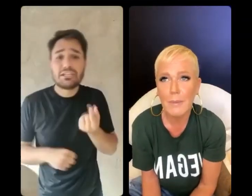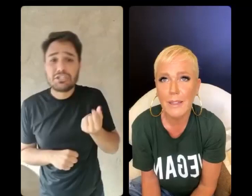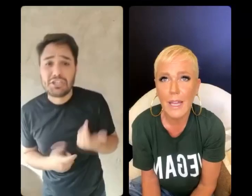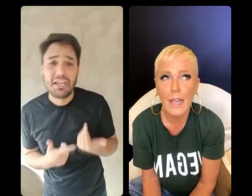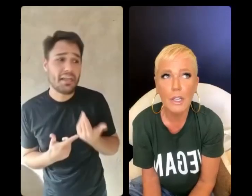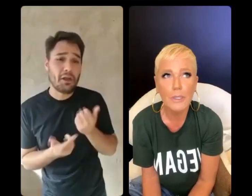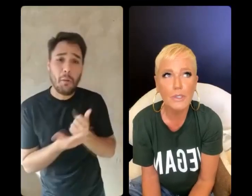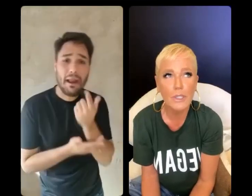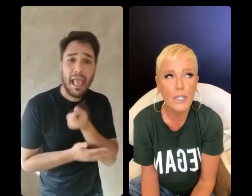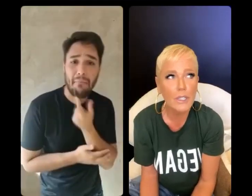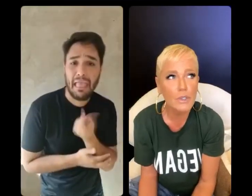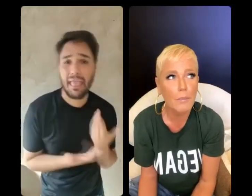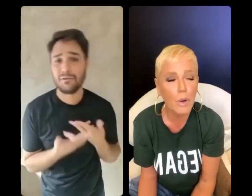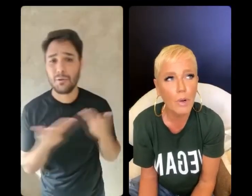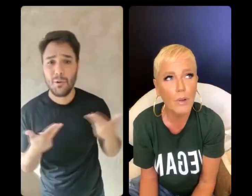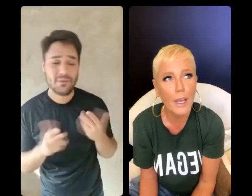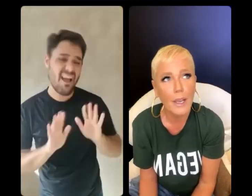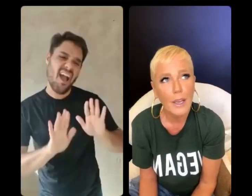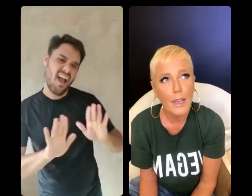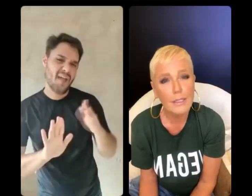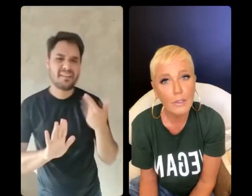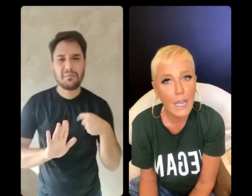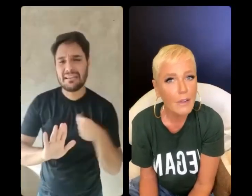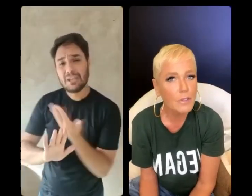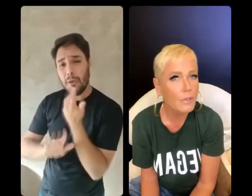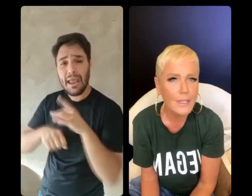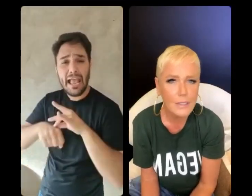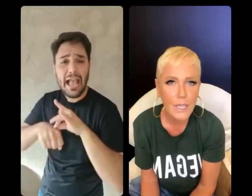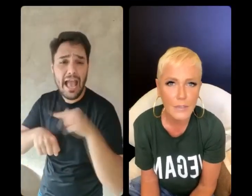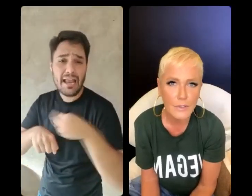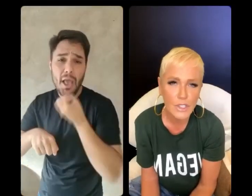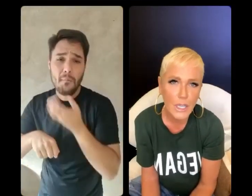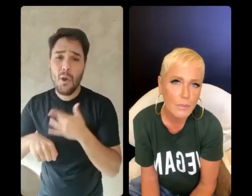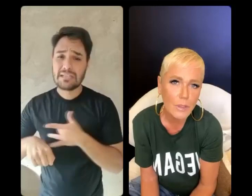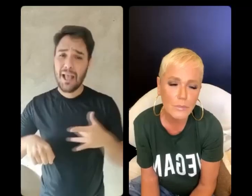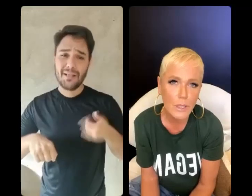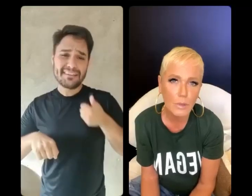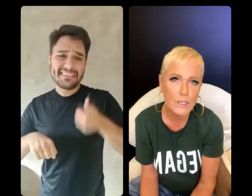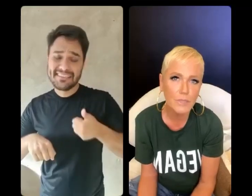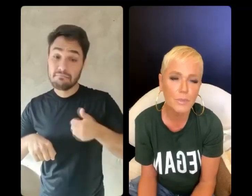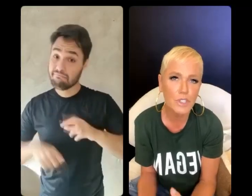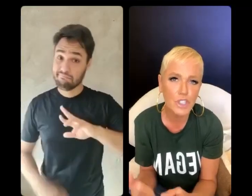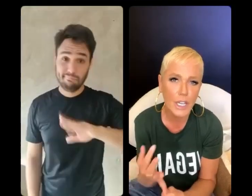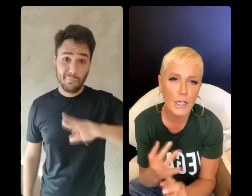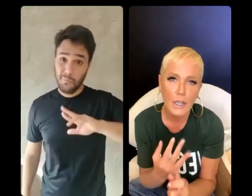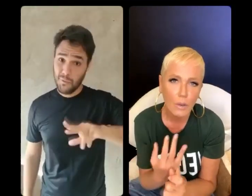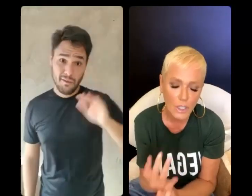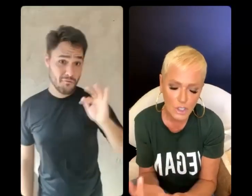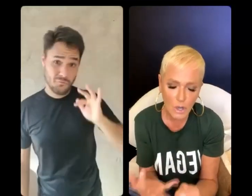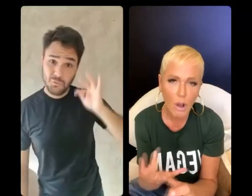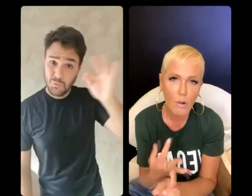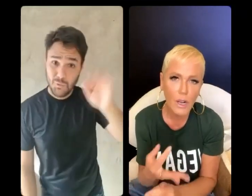preciso me alimentar, eu preciso ter isso, é bom, é saudável. Não é saudável, vai te dar uma coisa que te gera